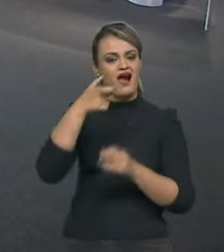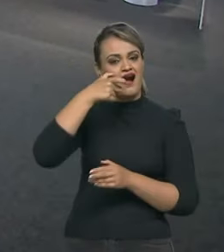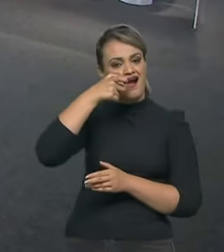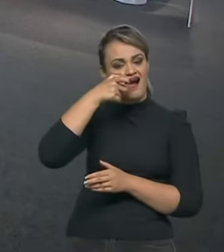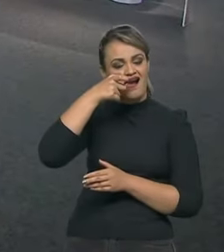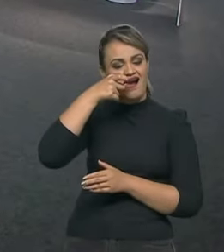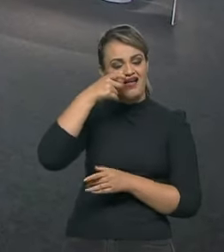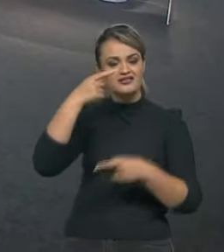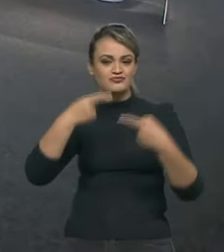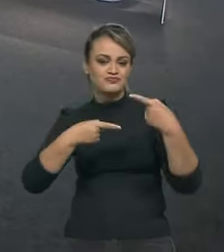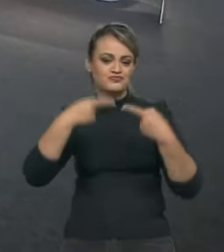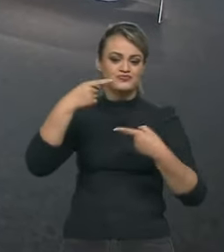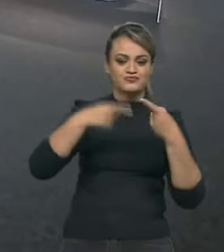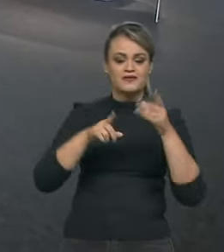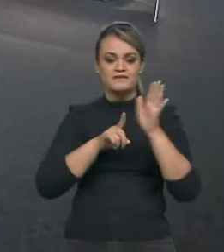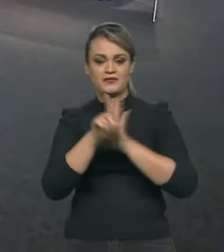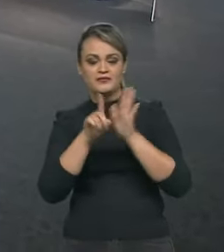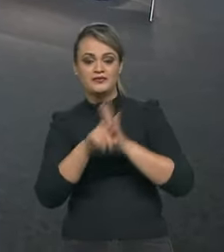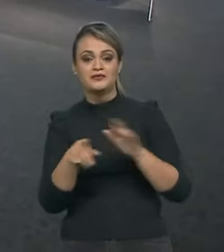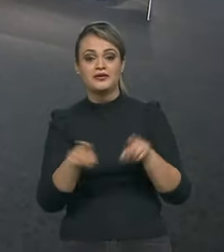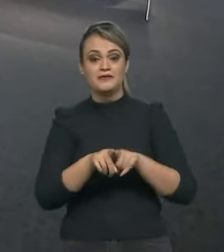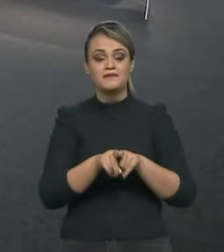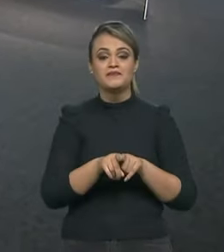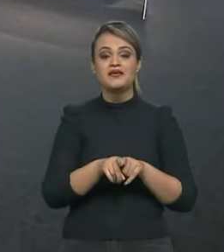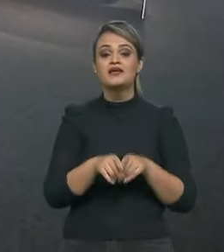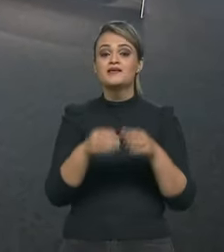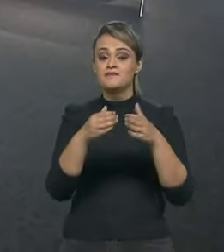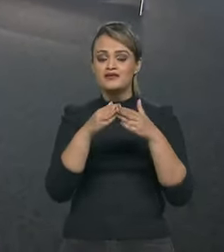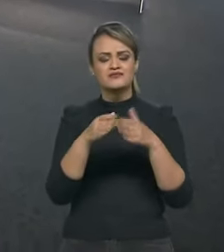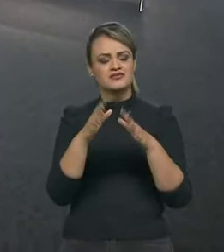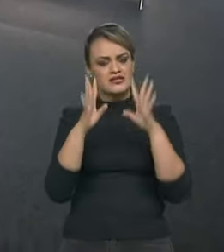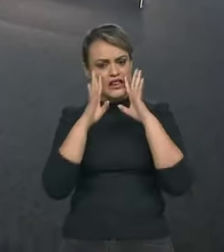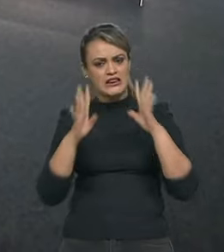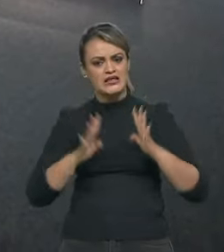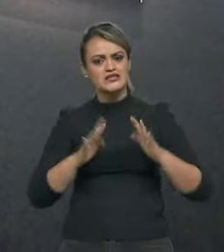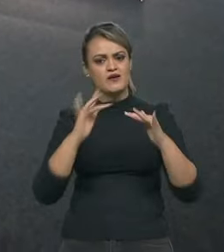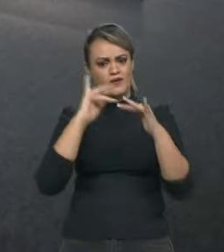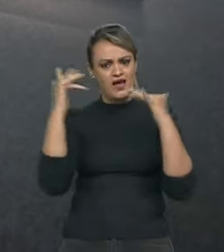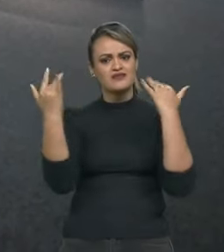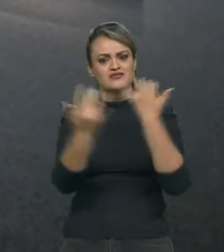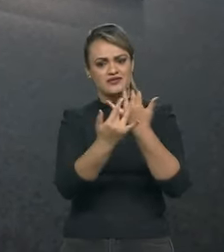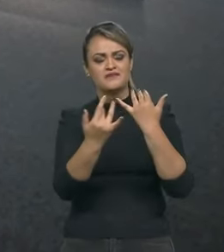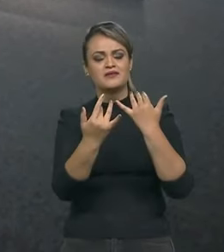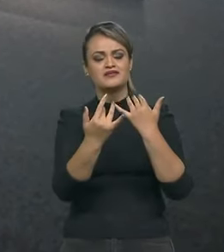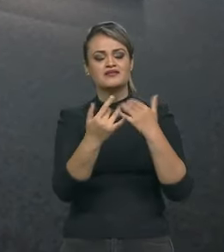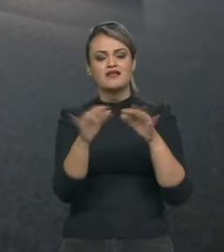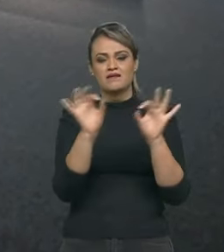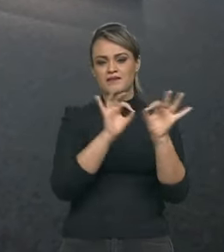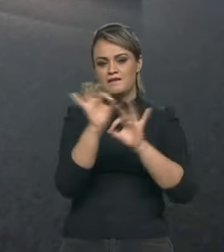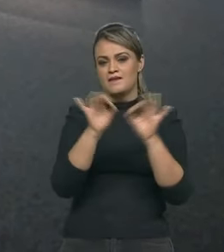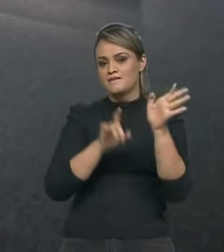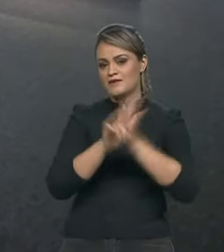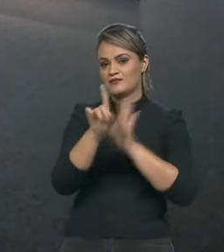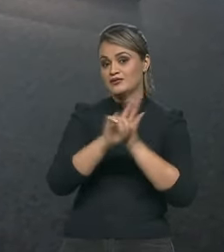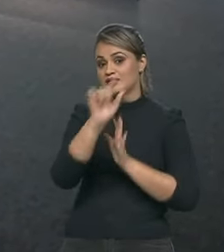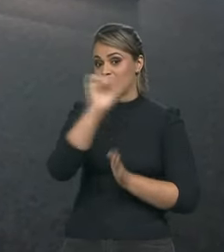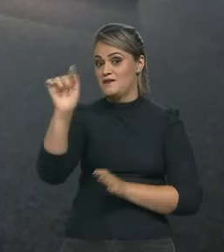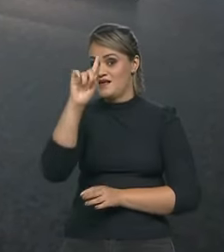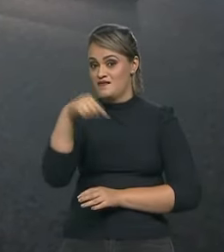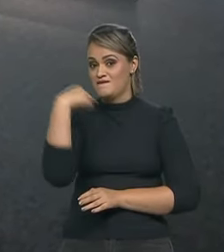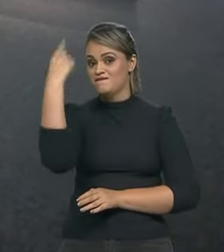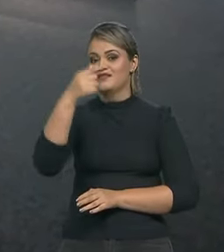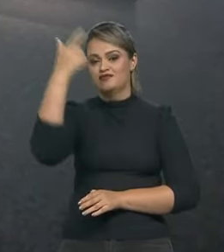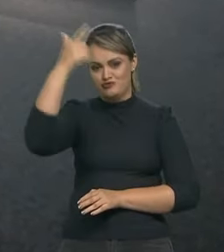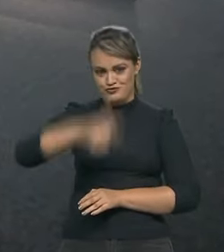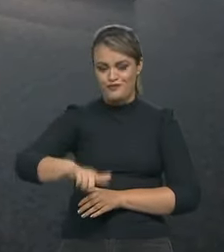debate essa rica troca de ideias eu peço que você continue ligado nas redes da TV Brasil e prepare os seus argumentos porque semana que